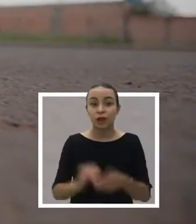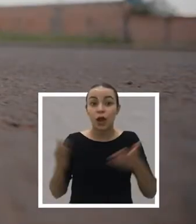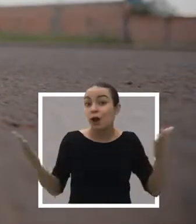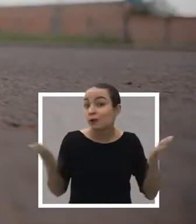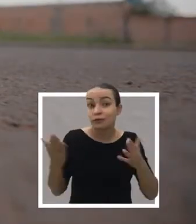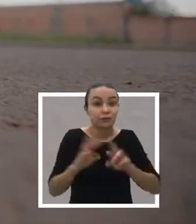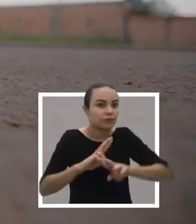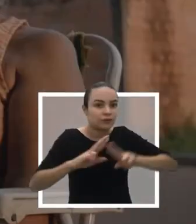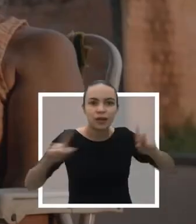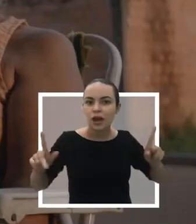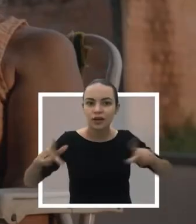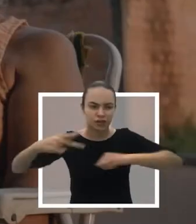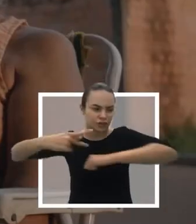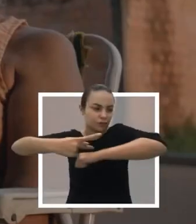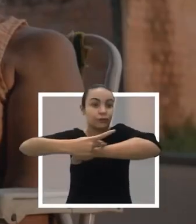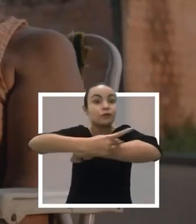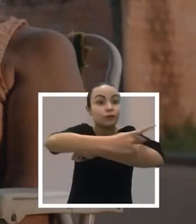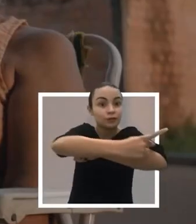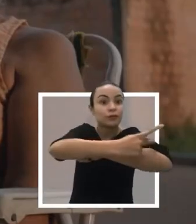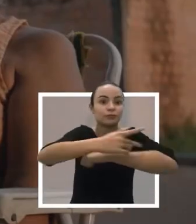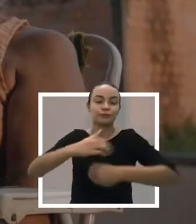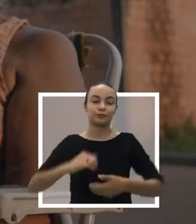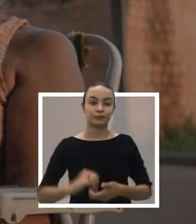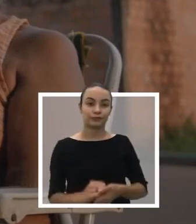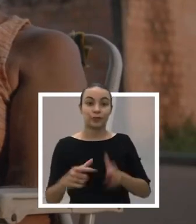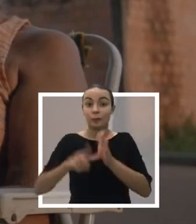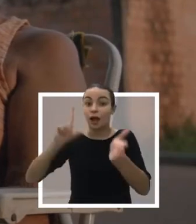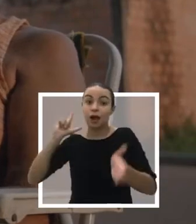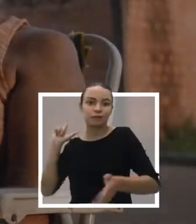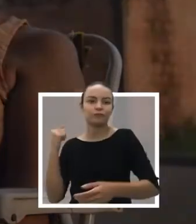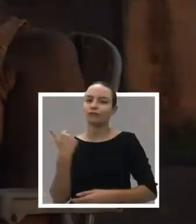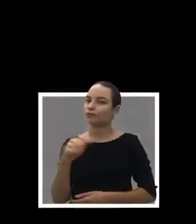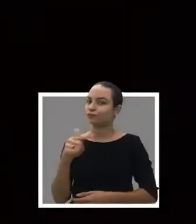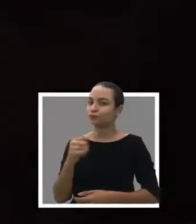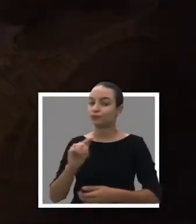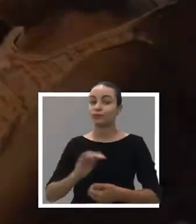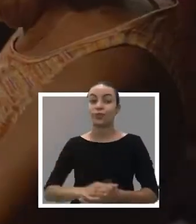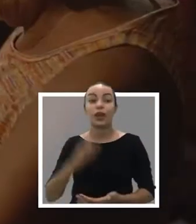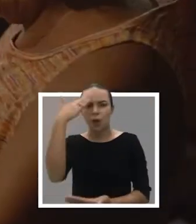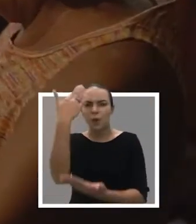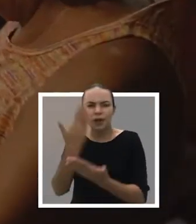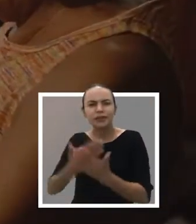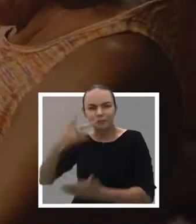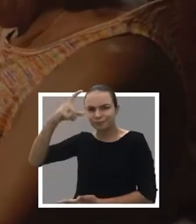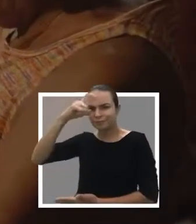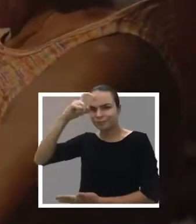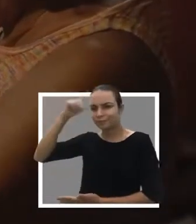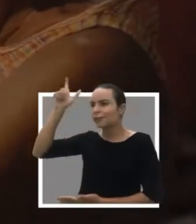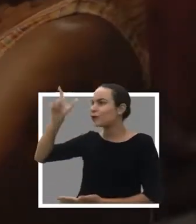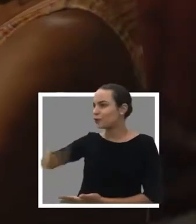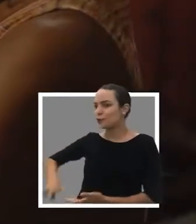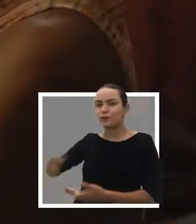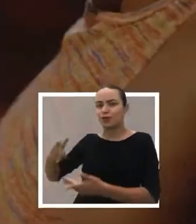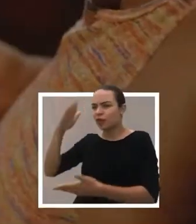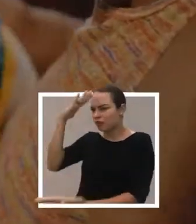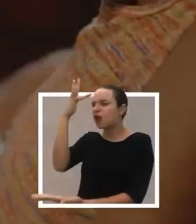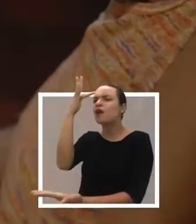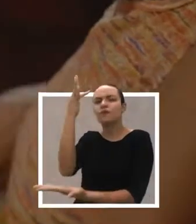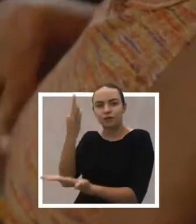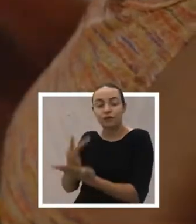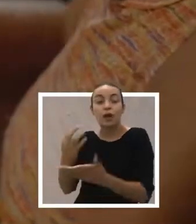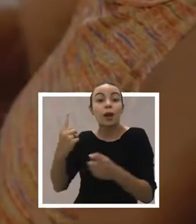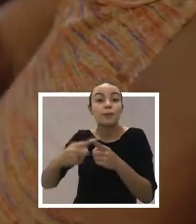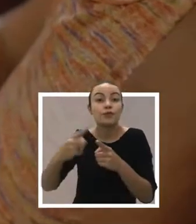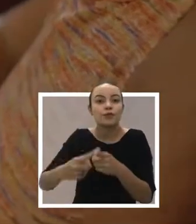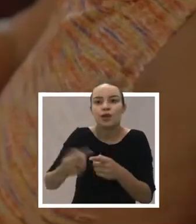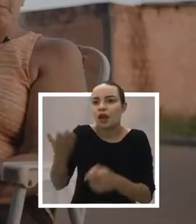Não era assim como hoje você vê, tudo asfaltado, era luz de rabicho pra lá. Eu acredito no Hildo Chaves e ponho